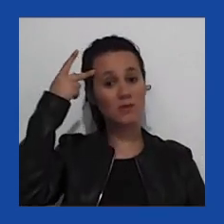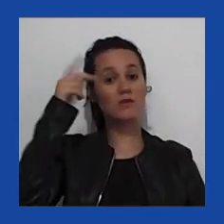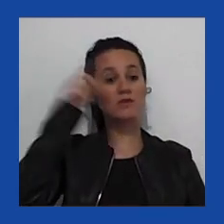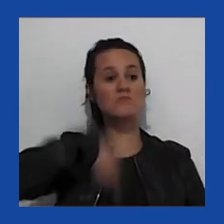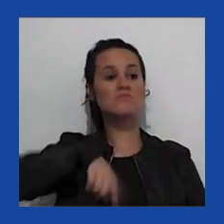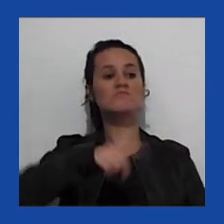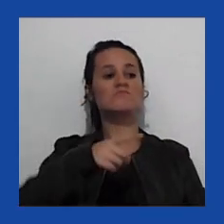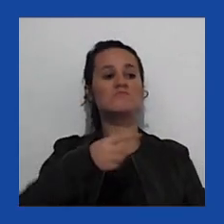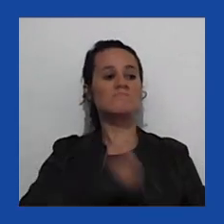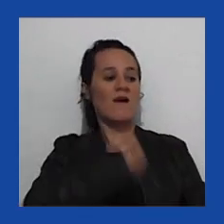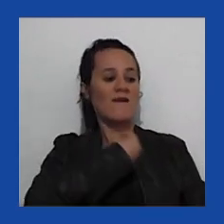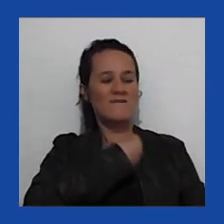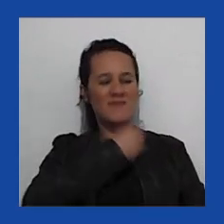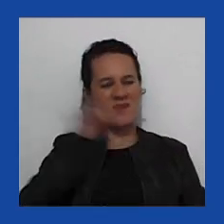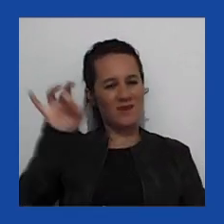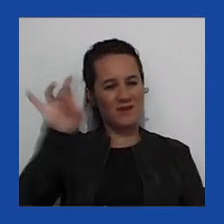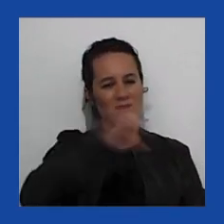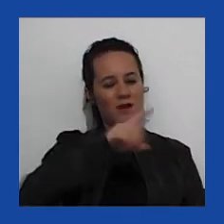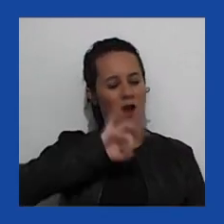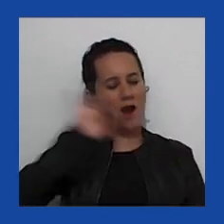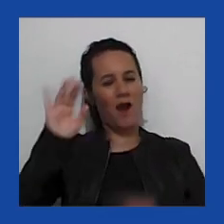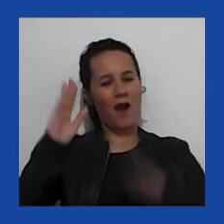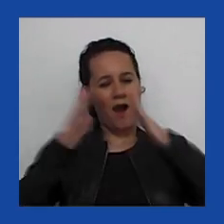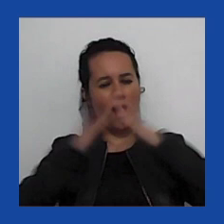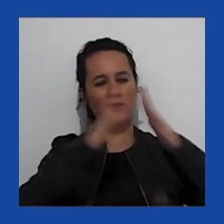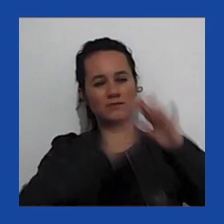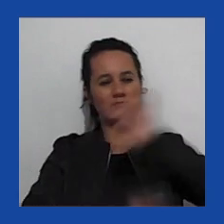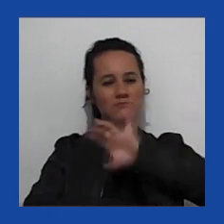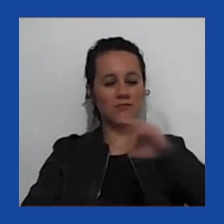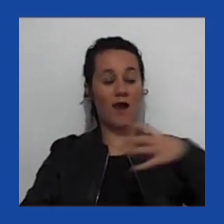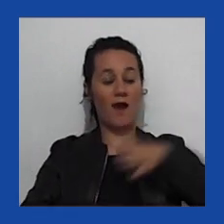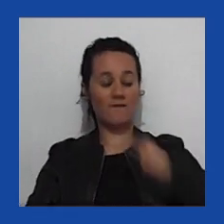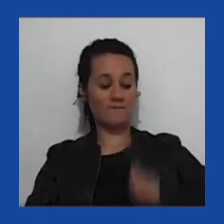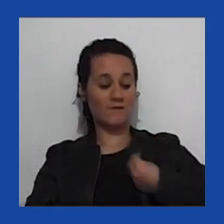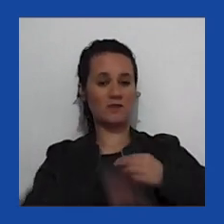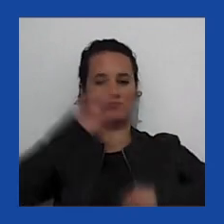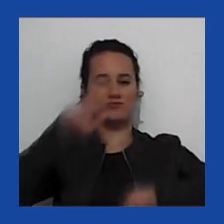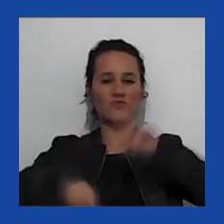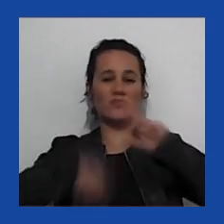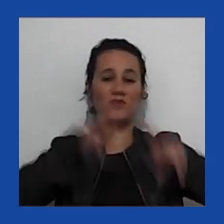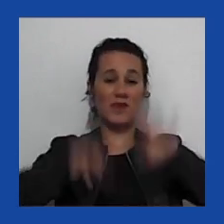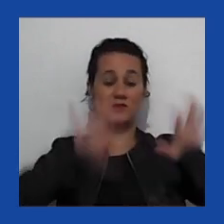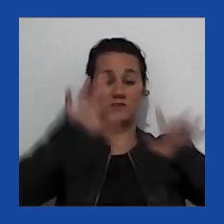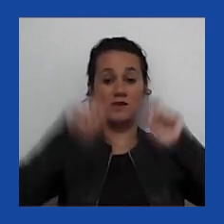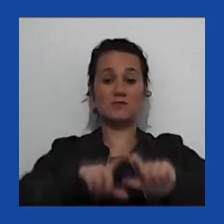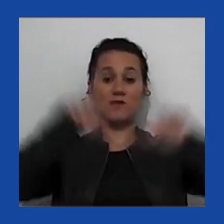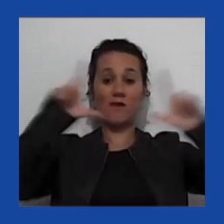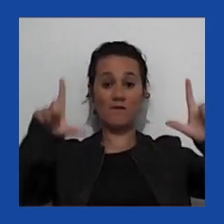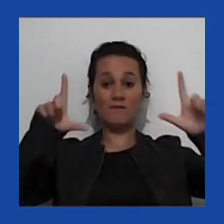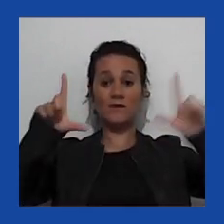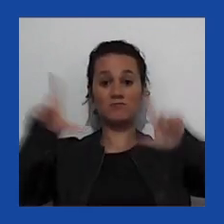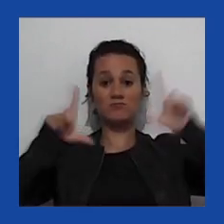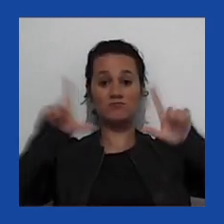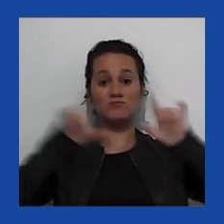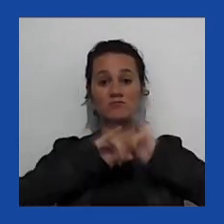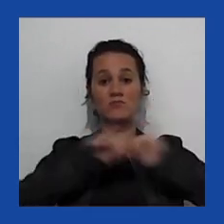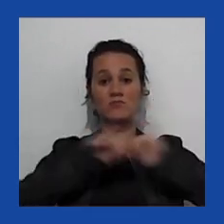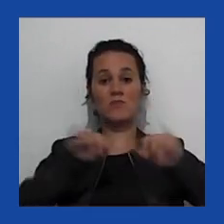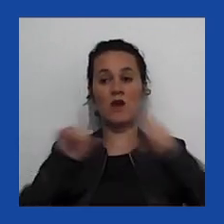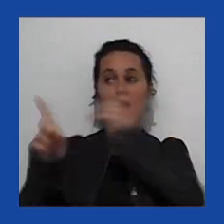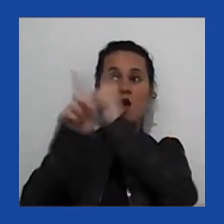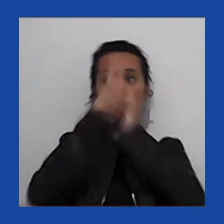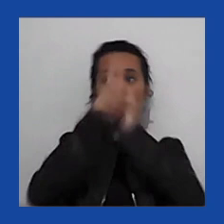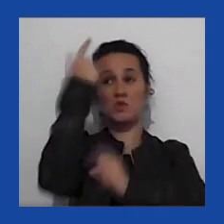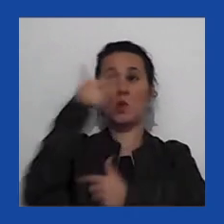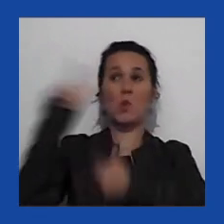cotidiana, na vida de cara a cara, são isolados, mas na mídia social, eles acham outras pessoas com